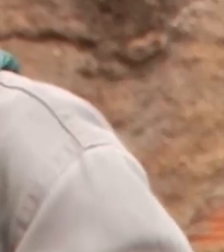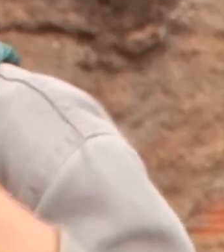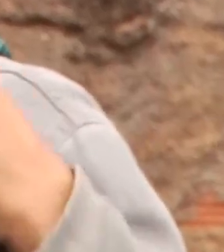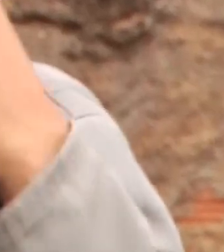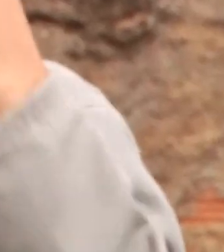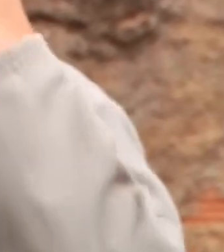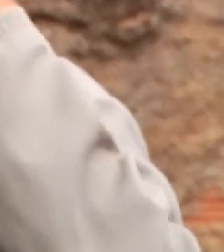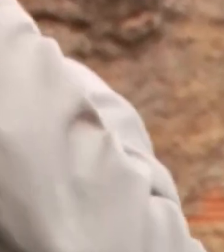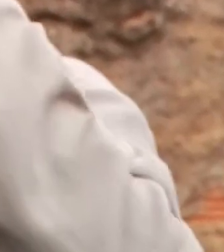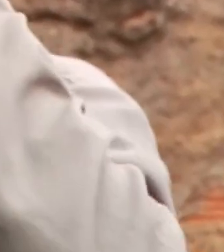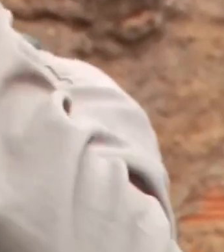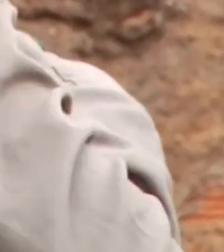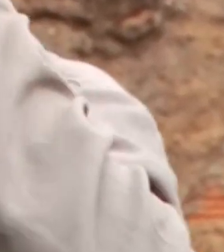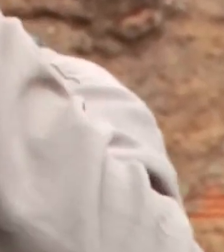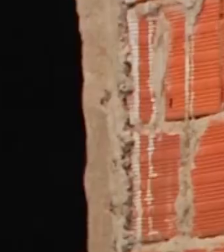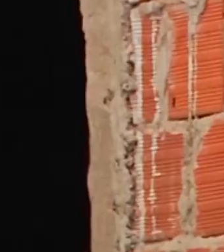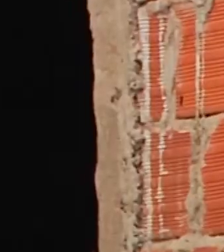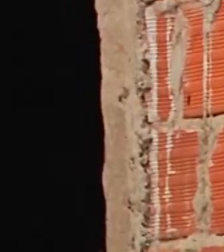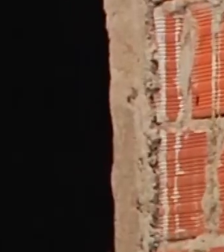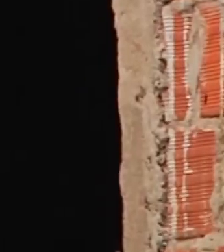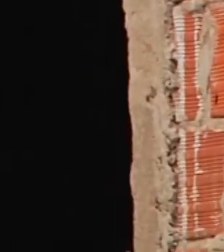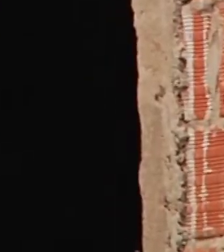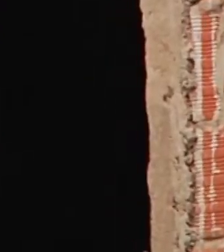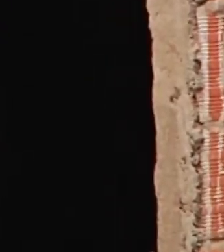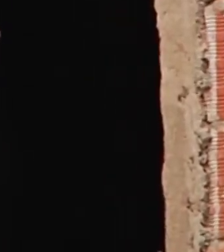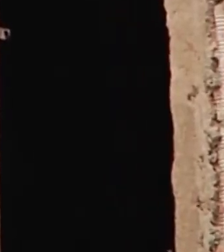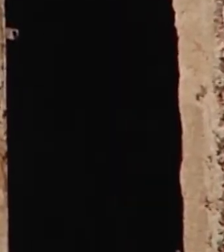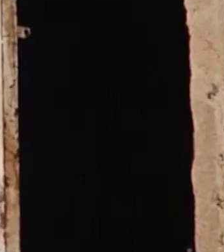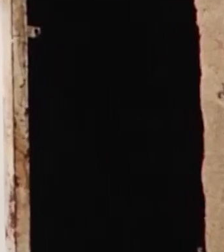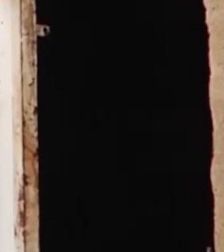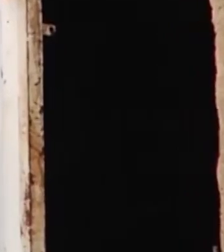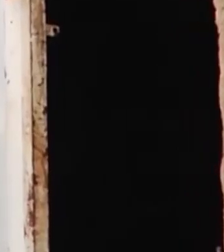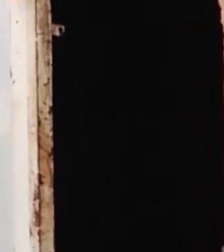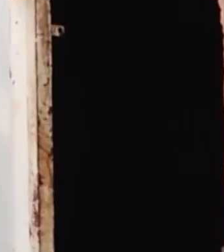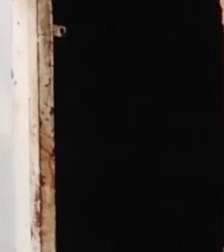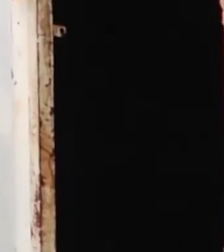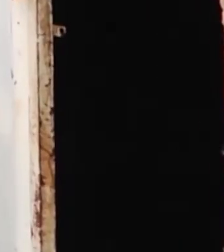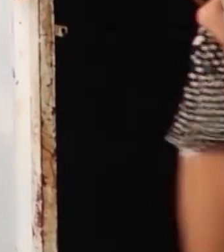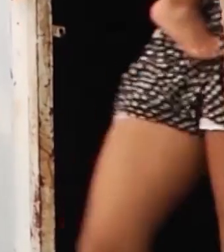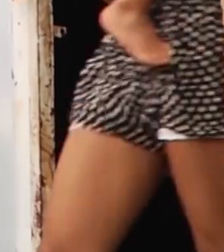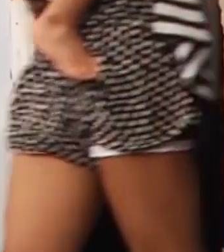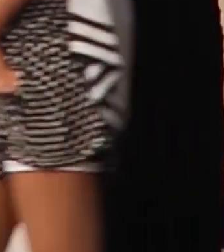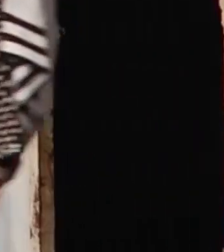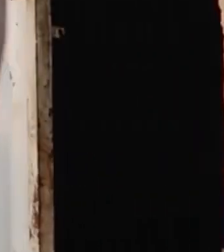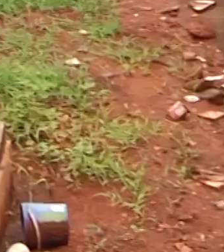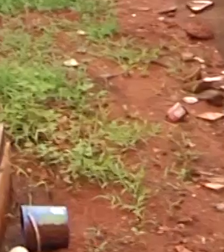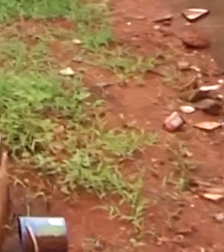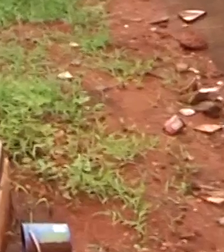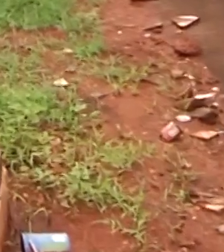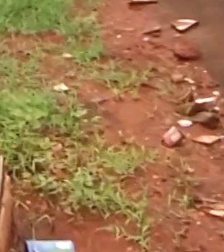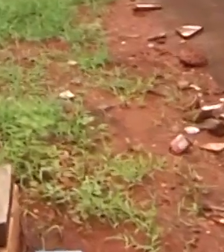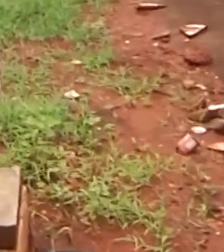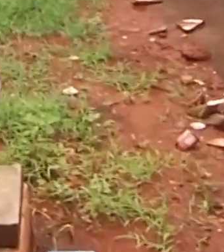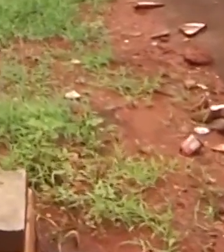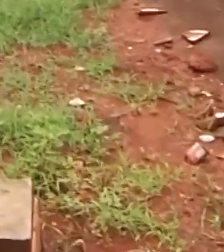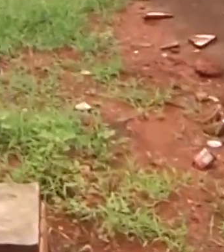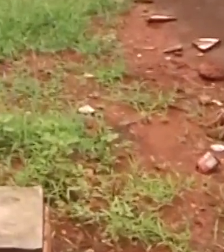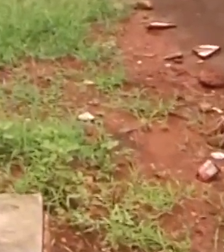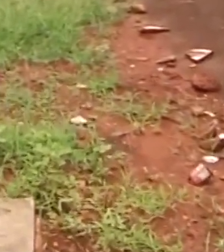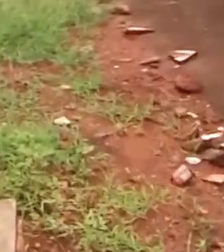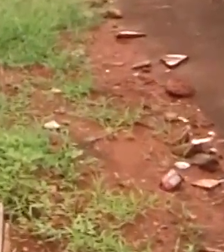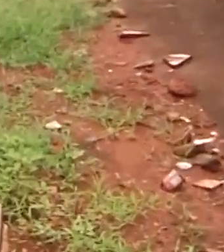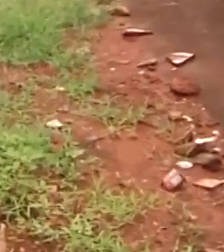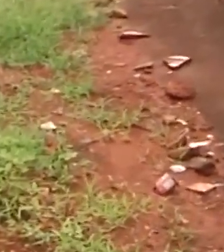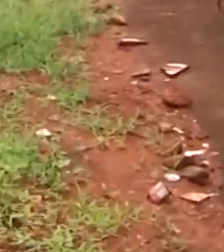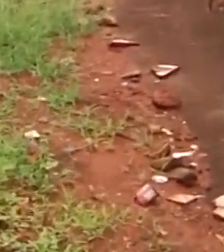casos de suspeita de dengue. A primeira pesquisa deste ano, que mediu o índice de infestação do Aedes aegypti na